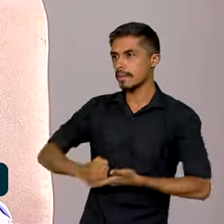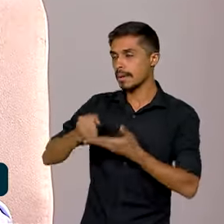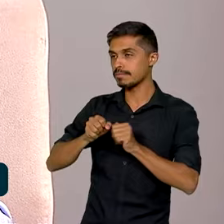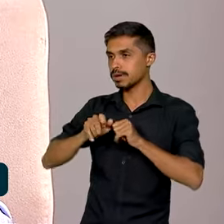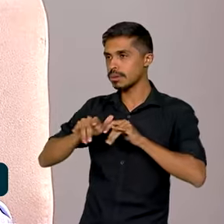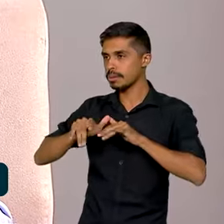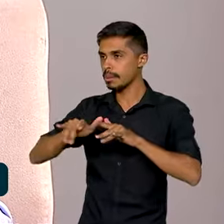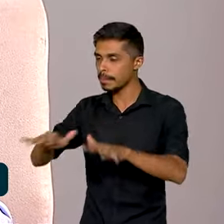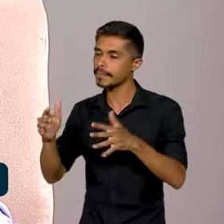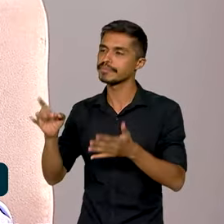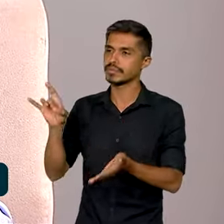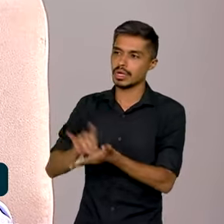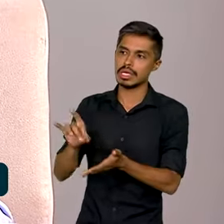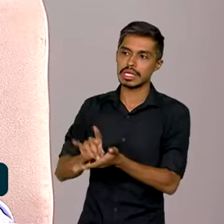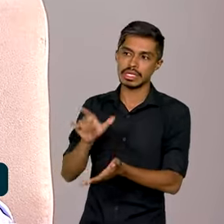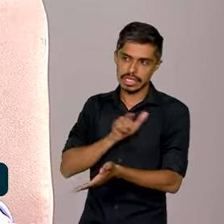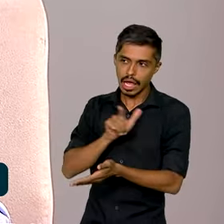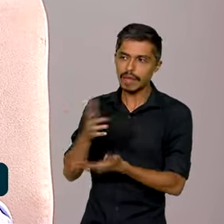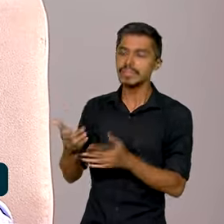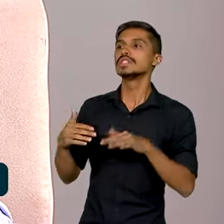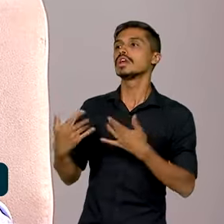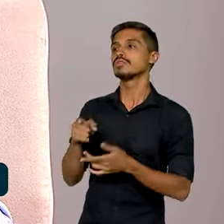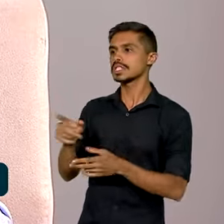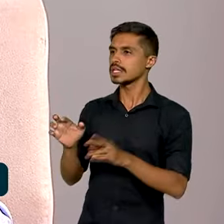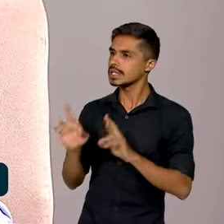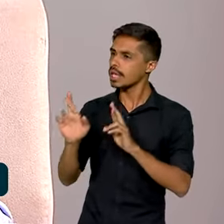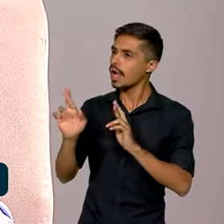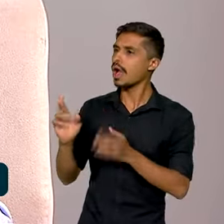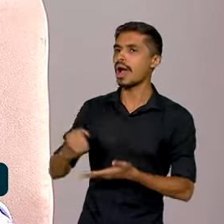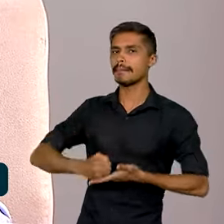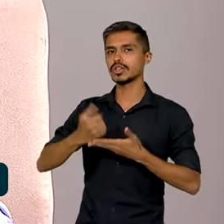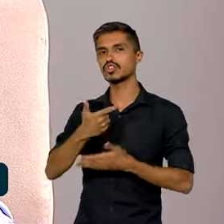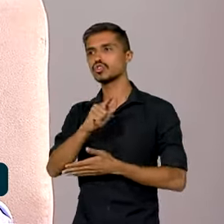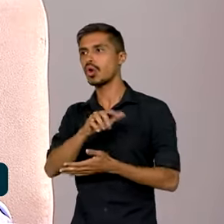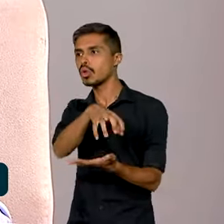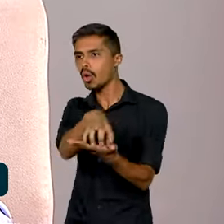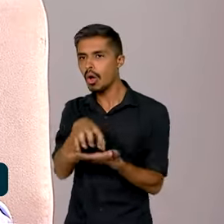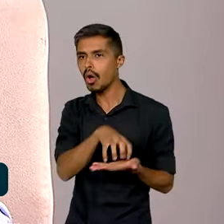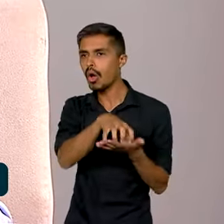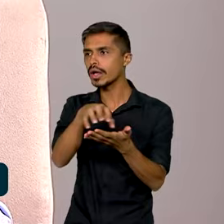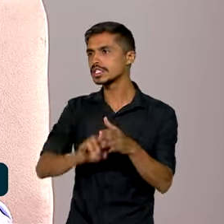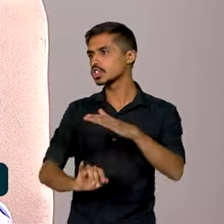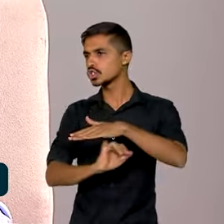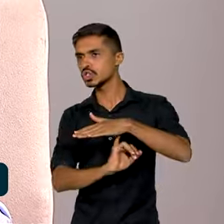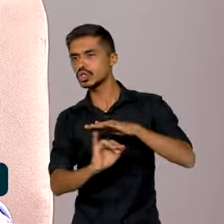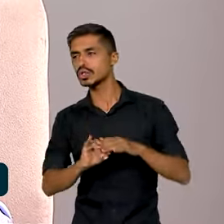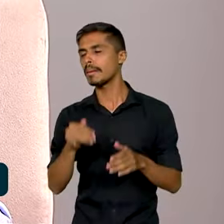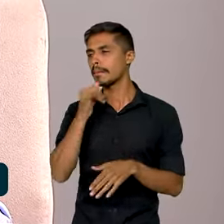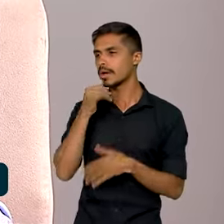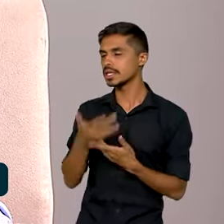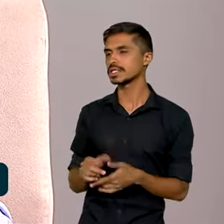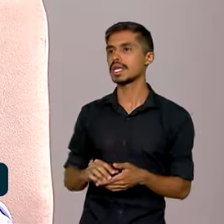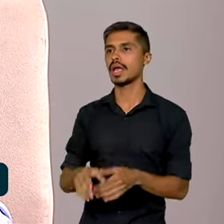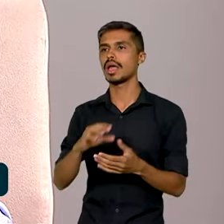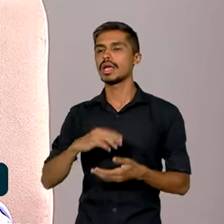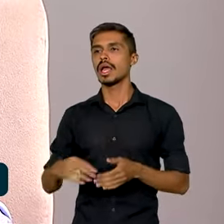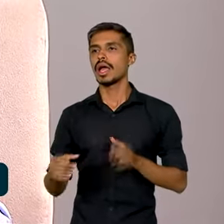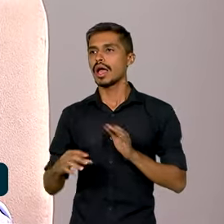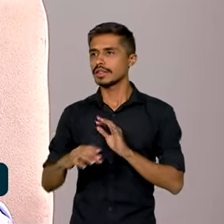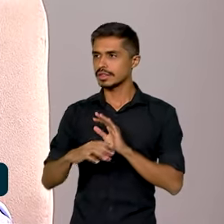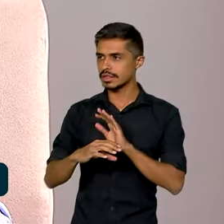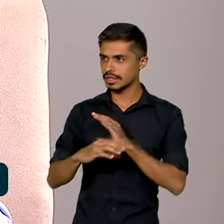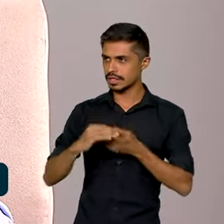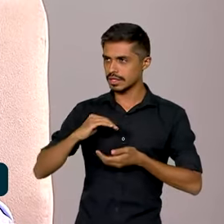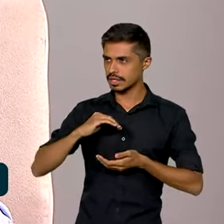e tenha efetividade, vocês contam também com apoios de outros órgãos, outras instituições, o caso da Defensoria Pública, por exemplo.